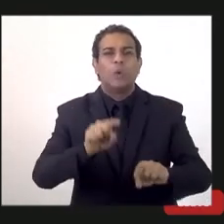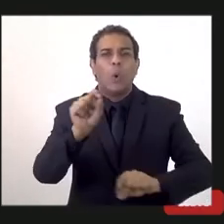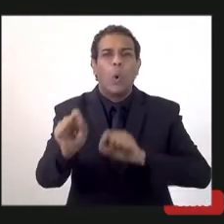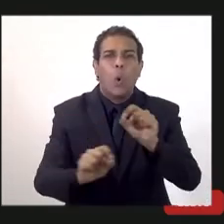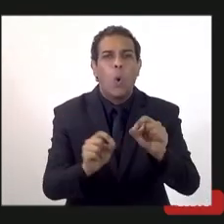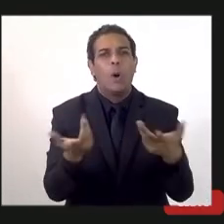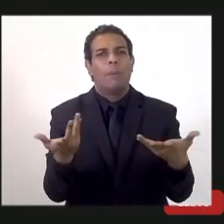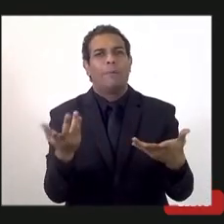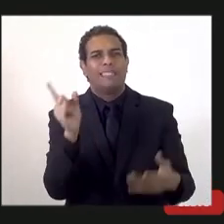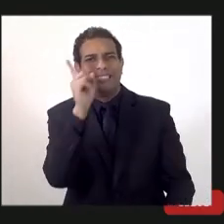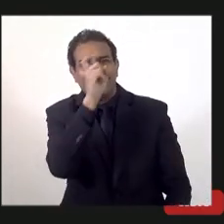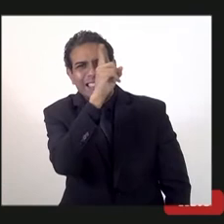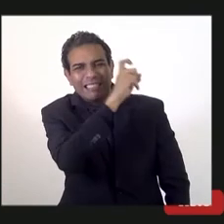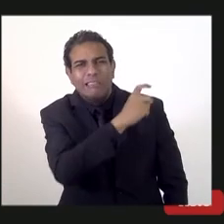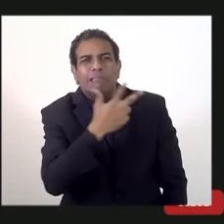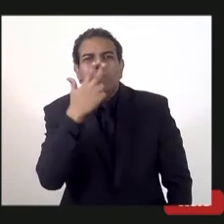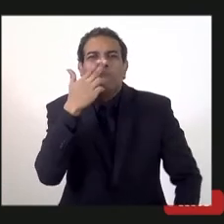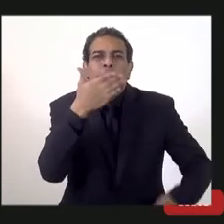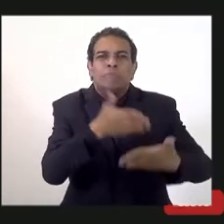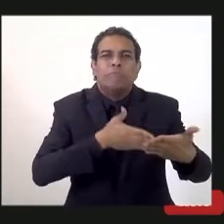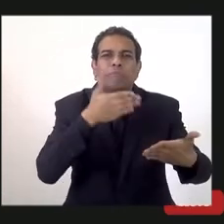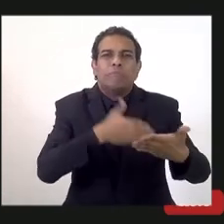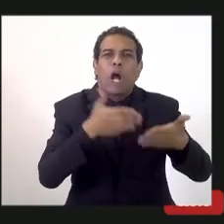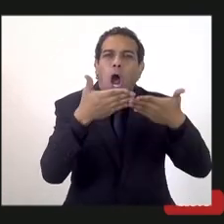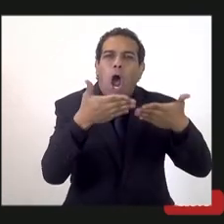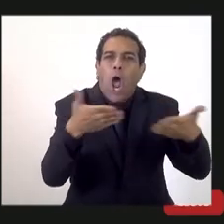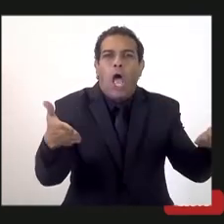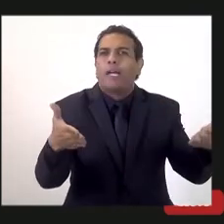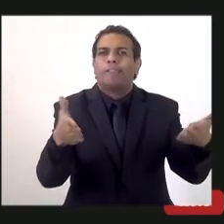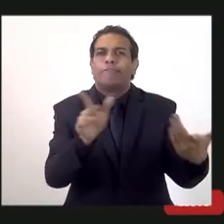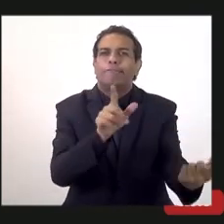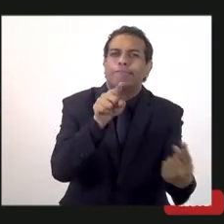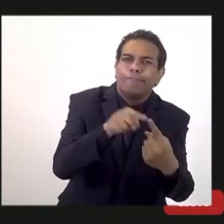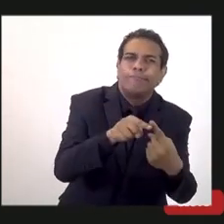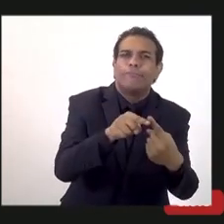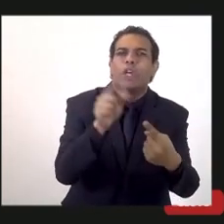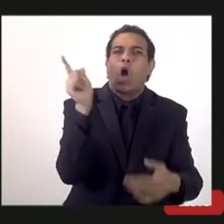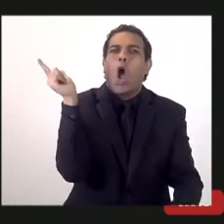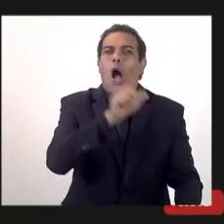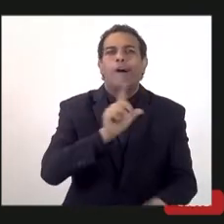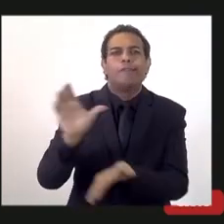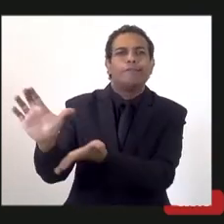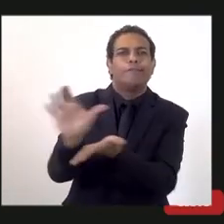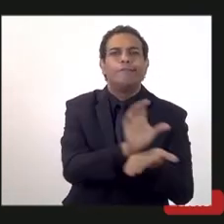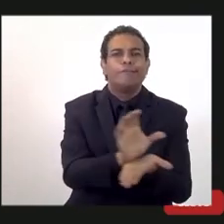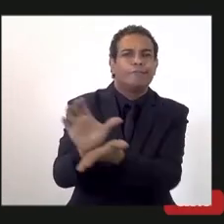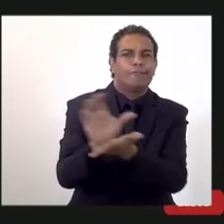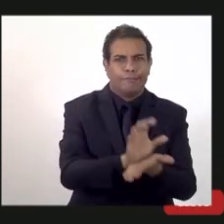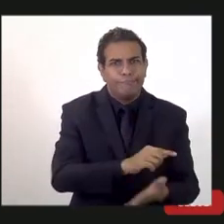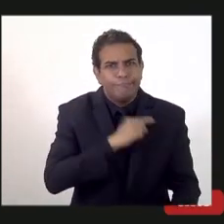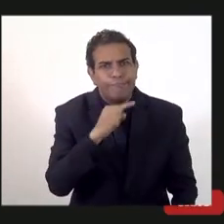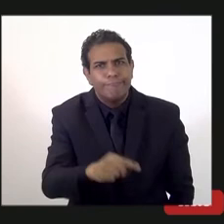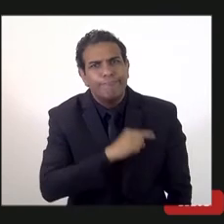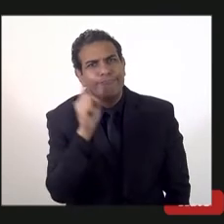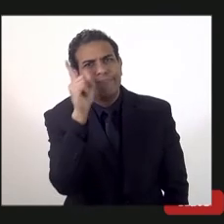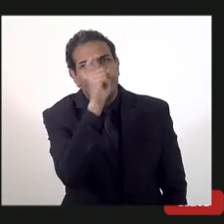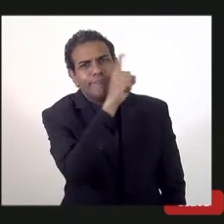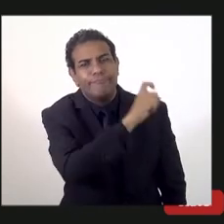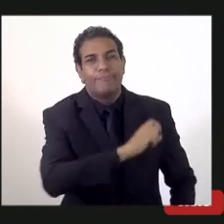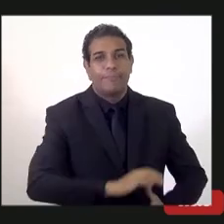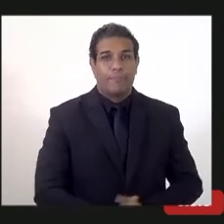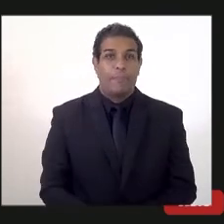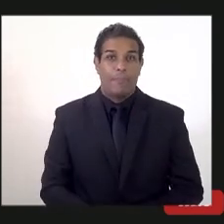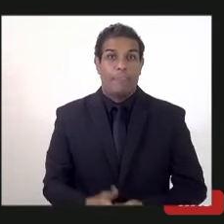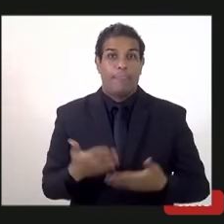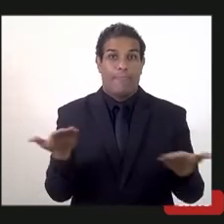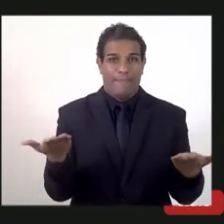essa dificuldade no avanço mais objetivo na arrecadação. A gente tem, na fazenda, gente